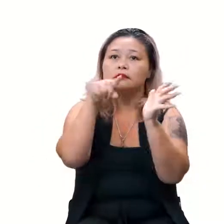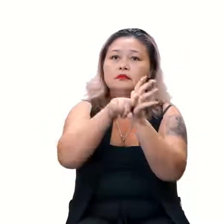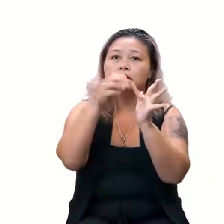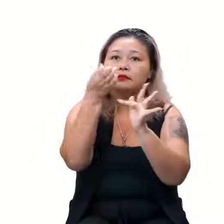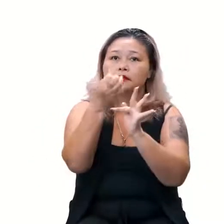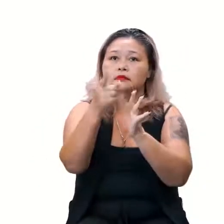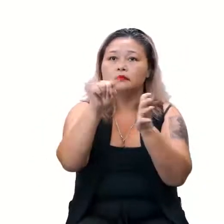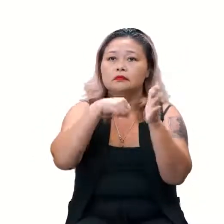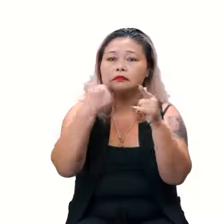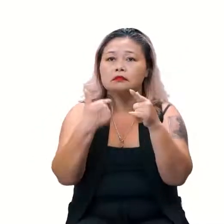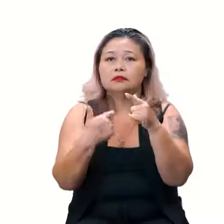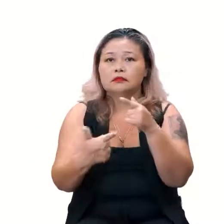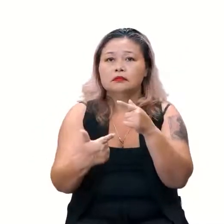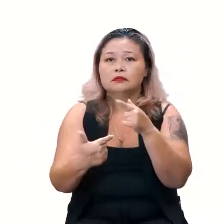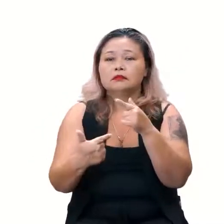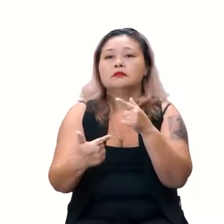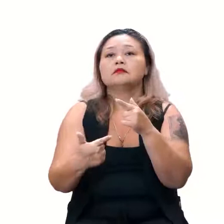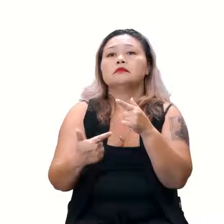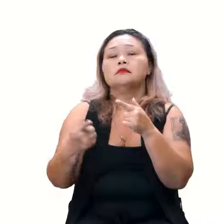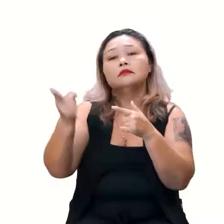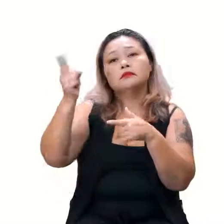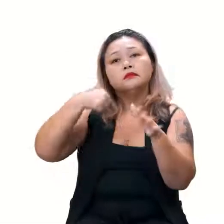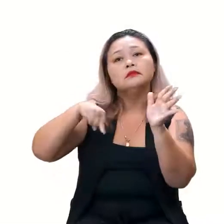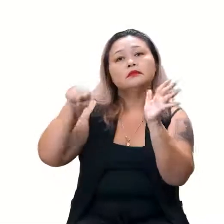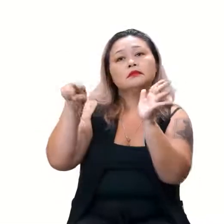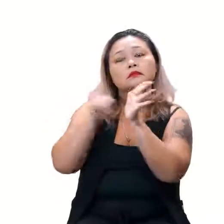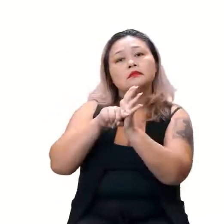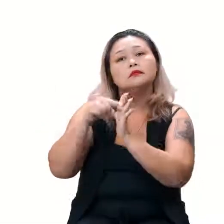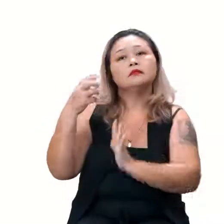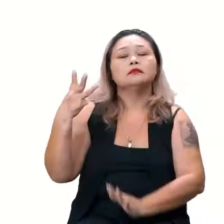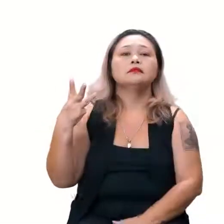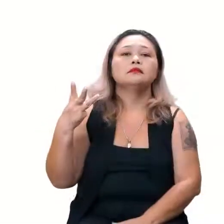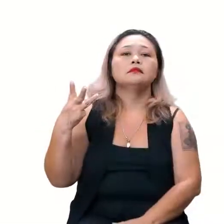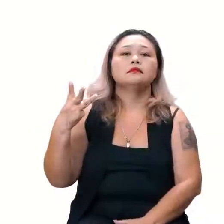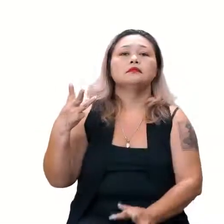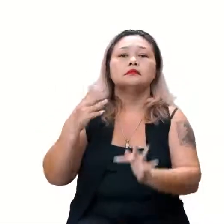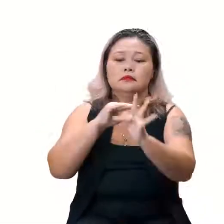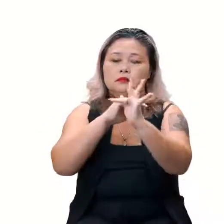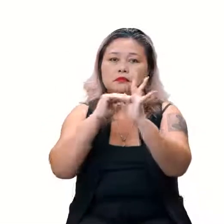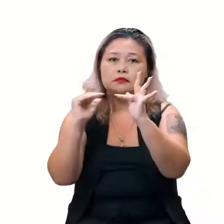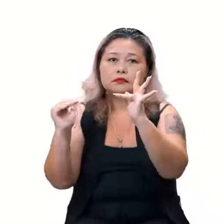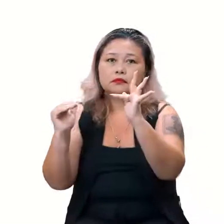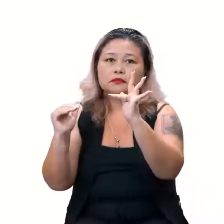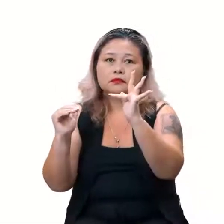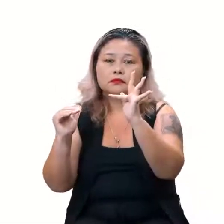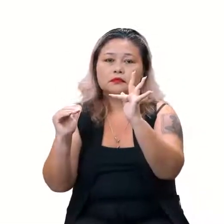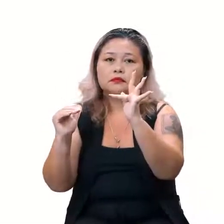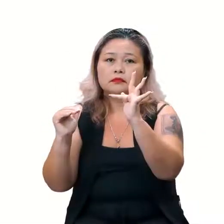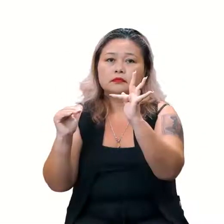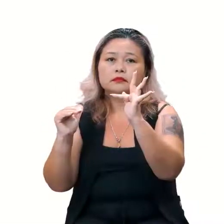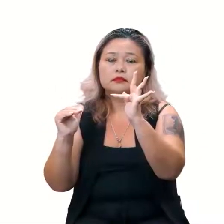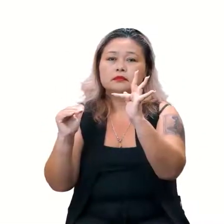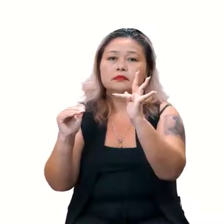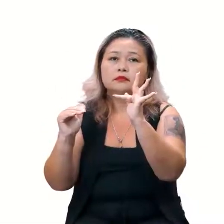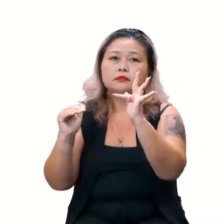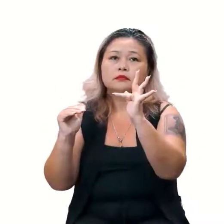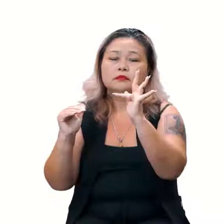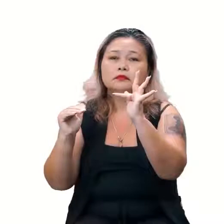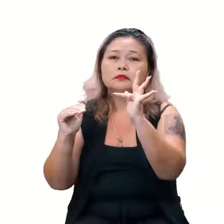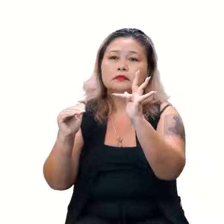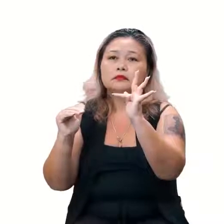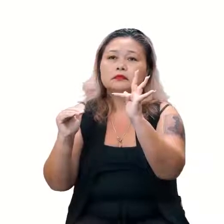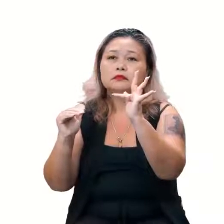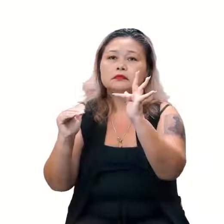6, dividido por? 2. 2. Quem é o meu X? O X é menos 3. Menos 3. Então, no menos 3, quando tocou no menos